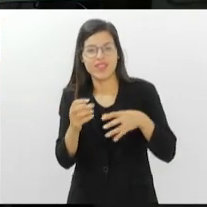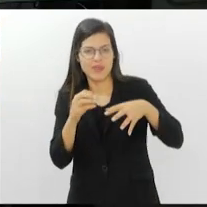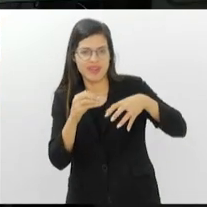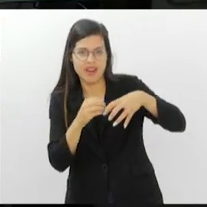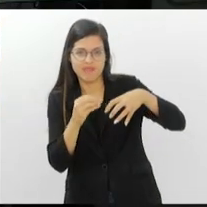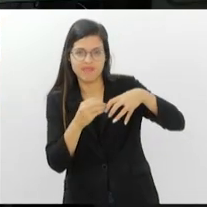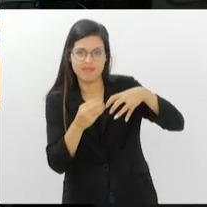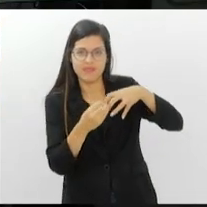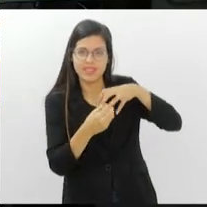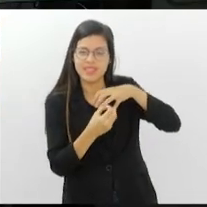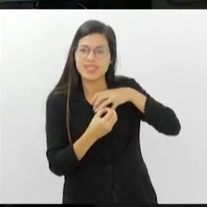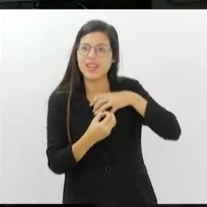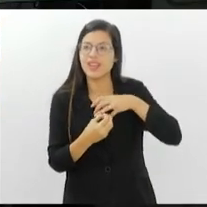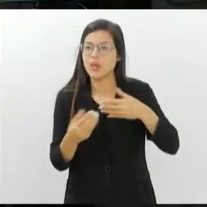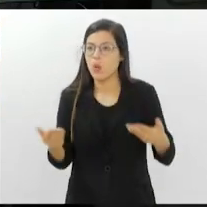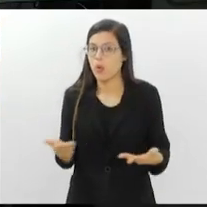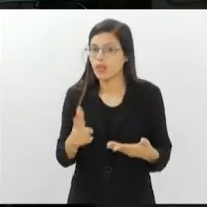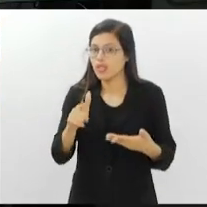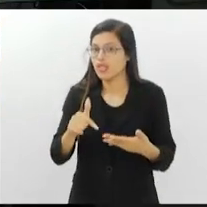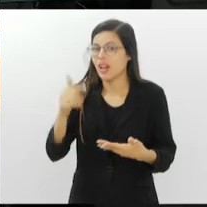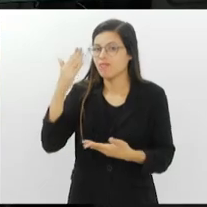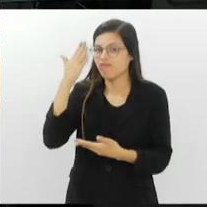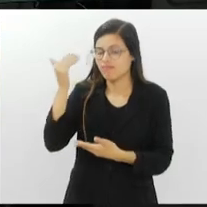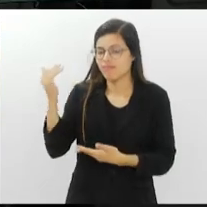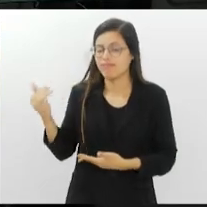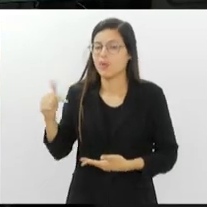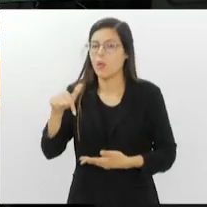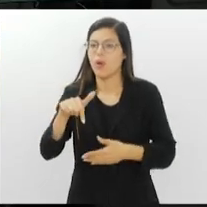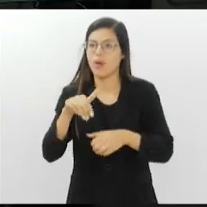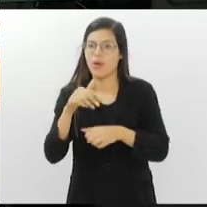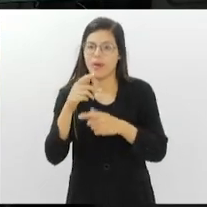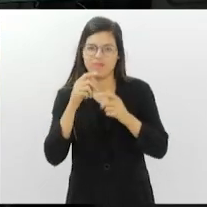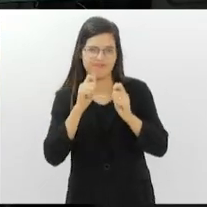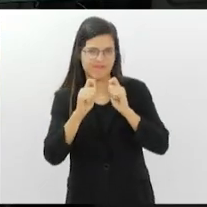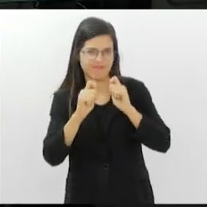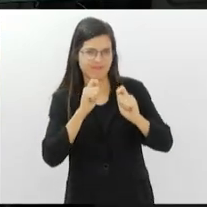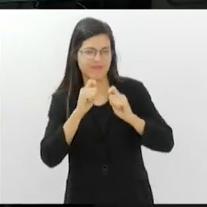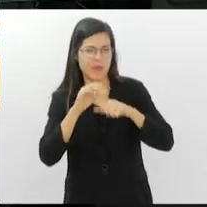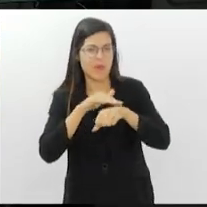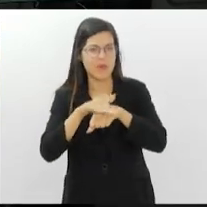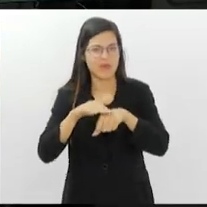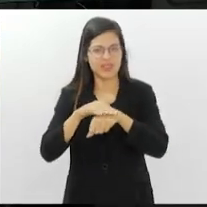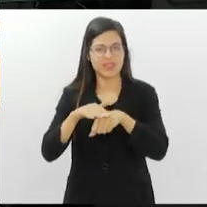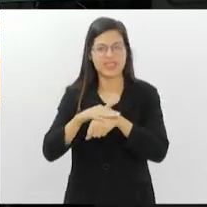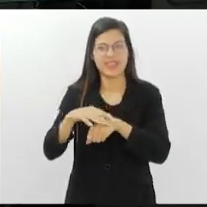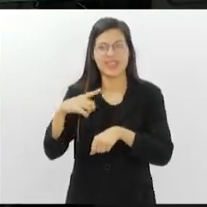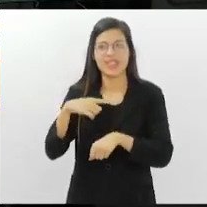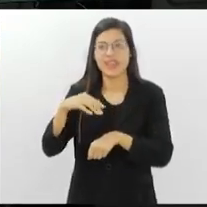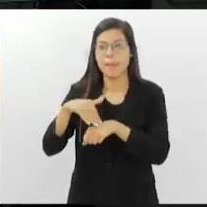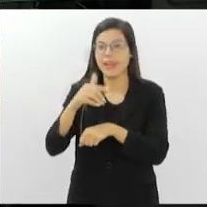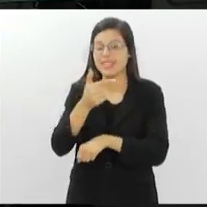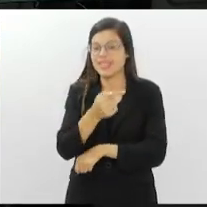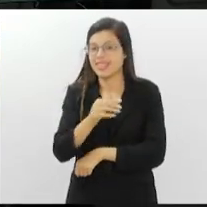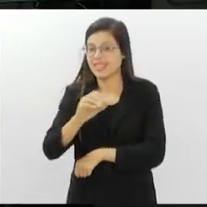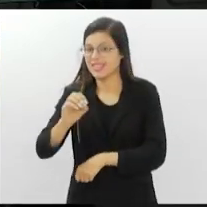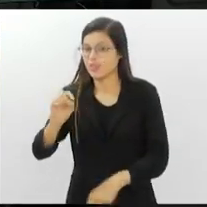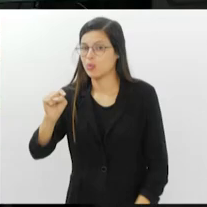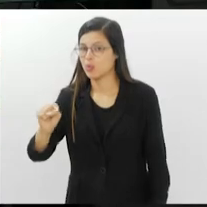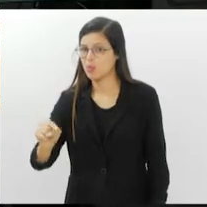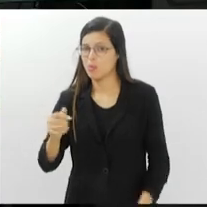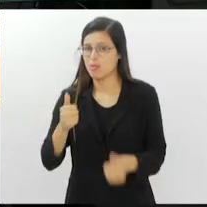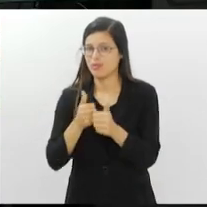repórter Paulo Vitor Viviani vai conversar com esse empreendedor que tem mais de 700 mil seguidores no Instagram. Bom dia, PV.